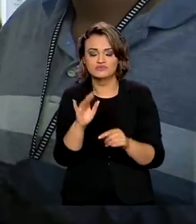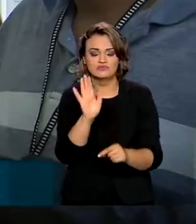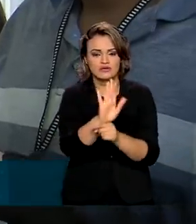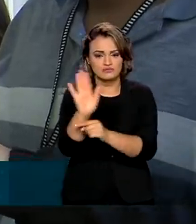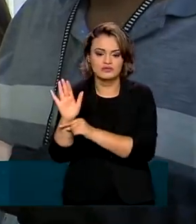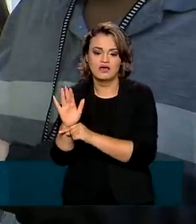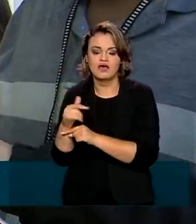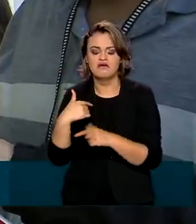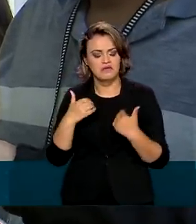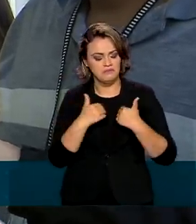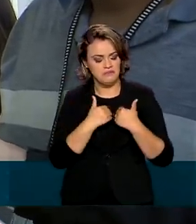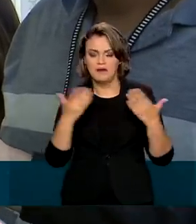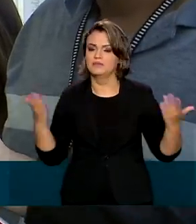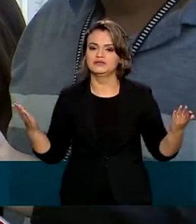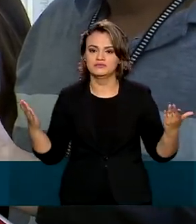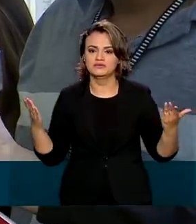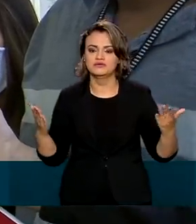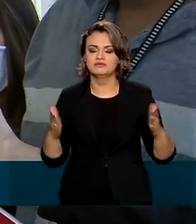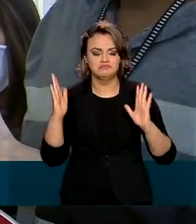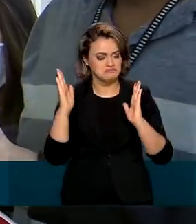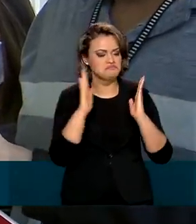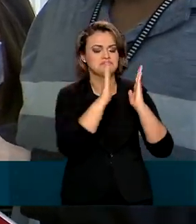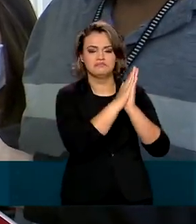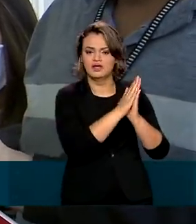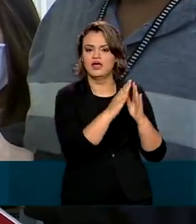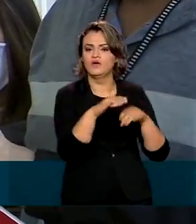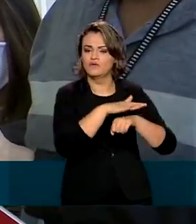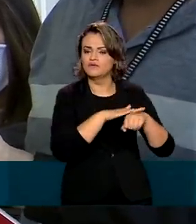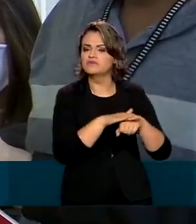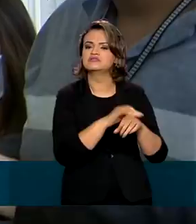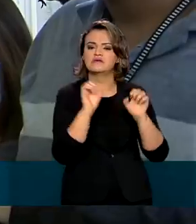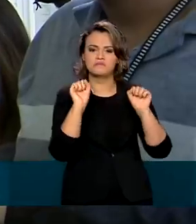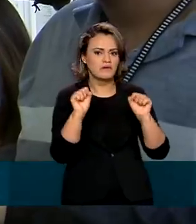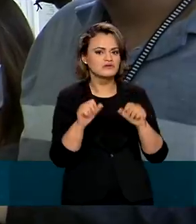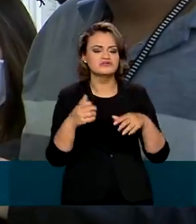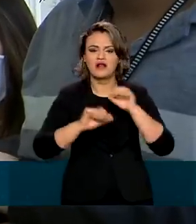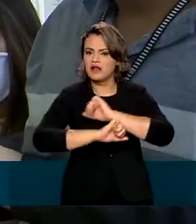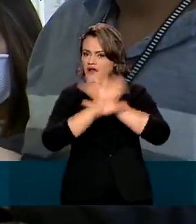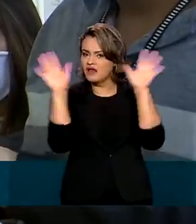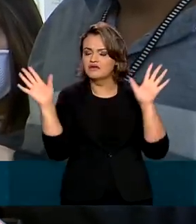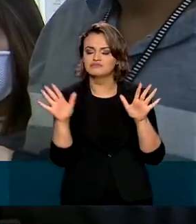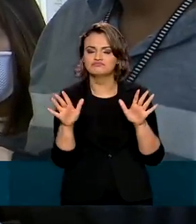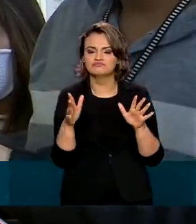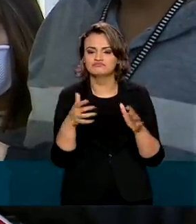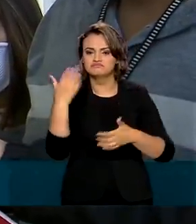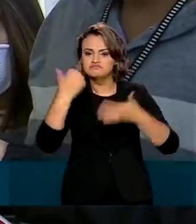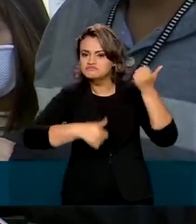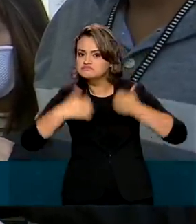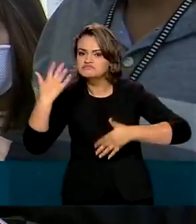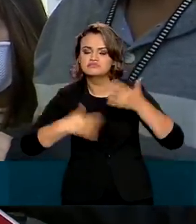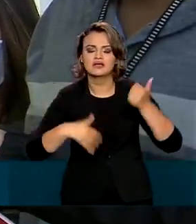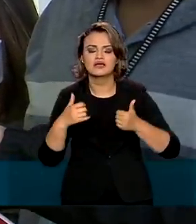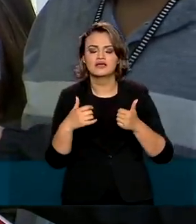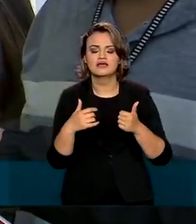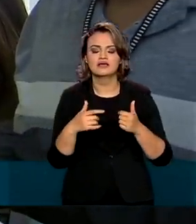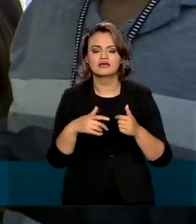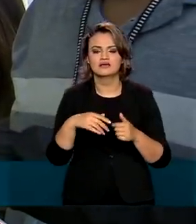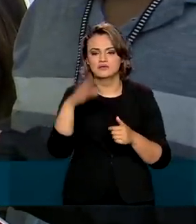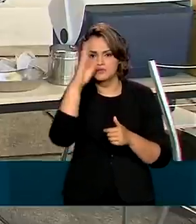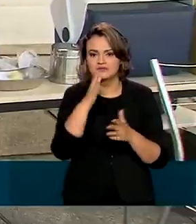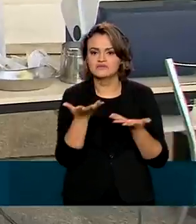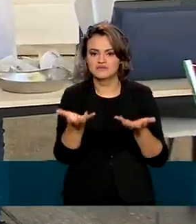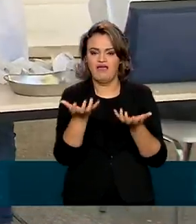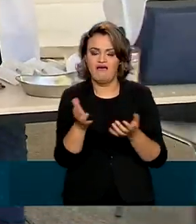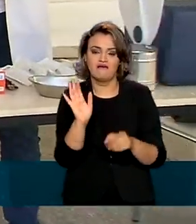peito aberto para conversar com as pessoas de maneira clara, transparente, que é isso que os brasileiros